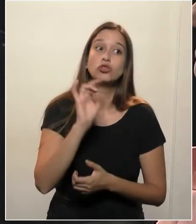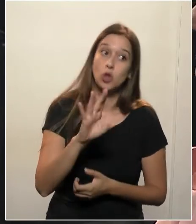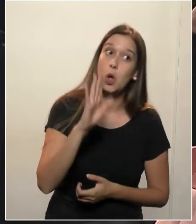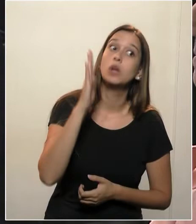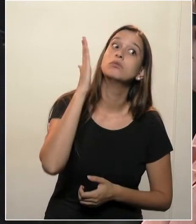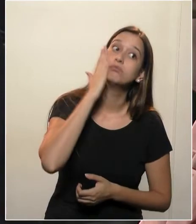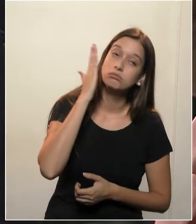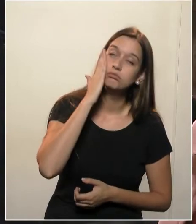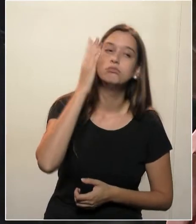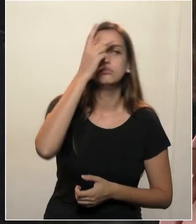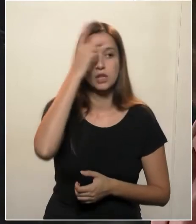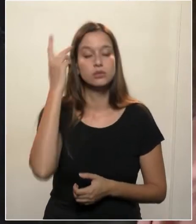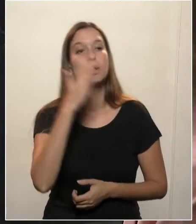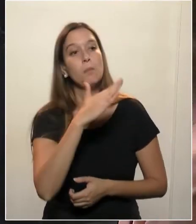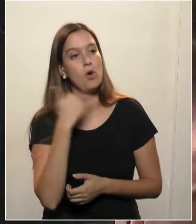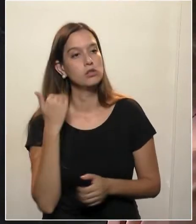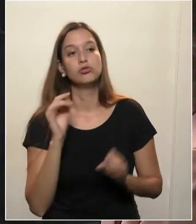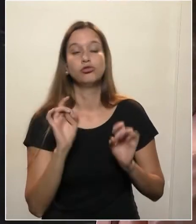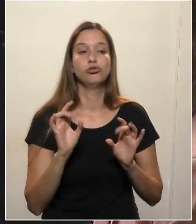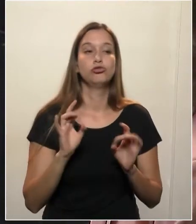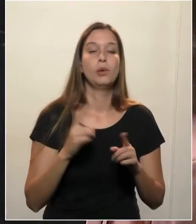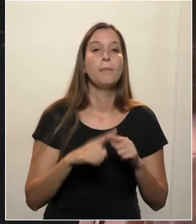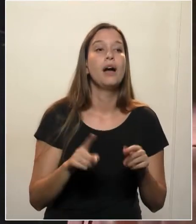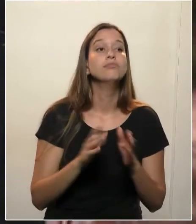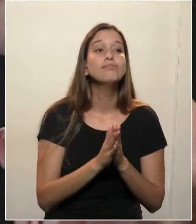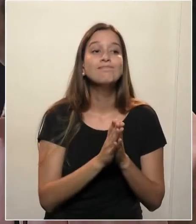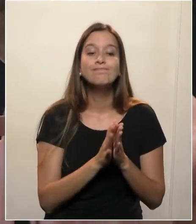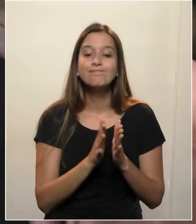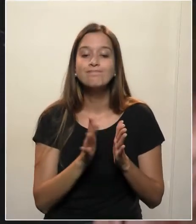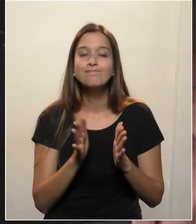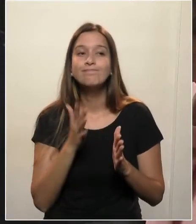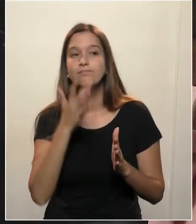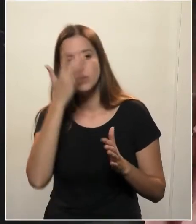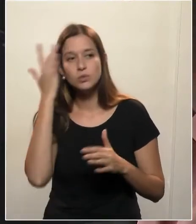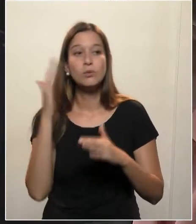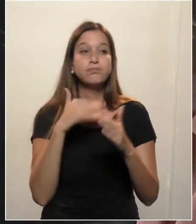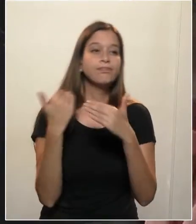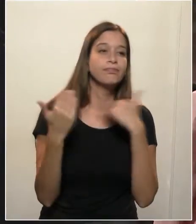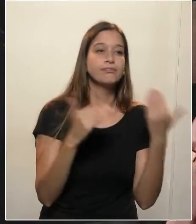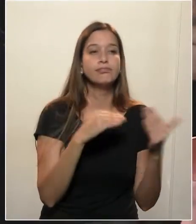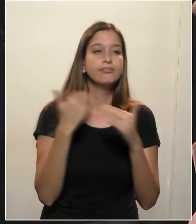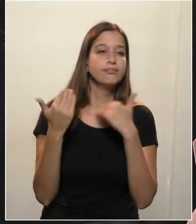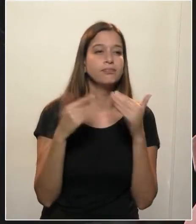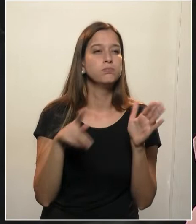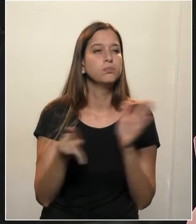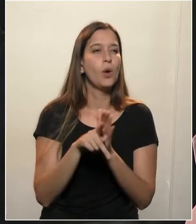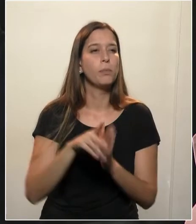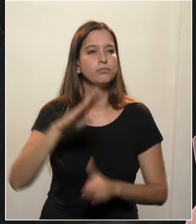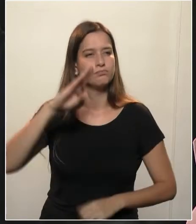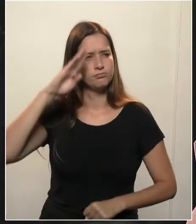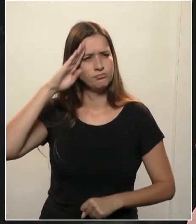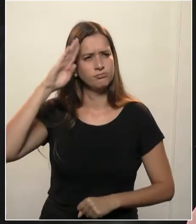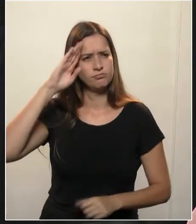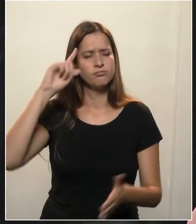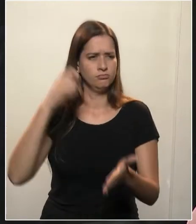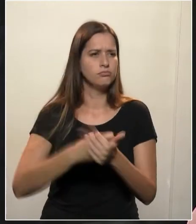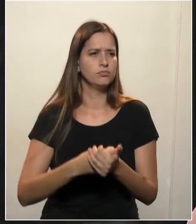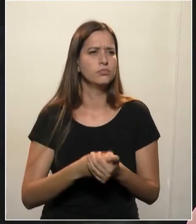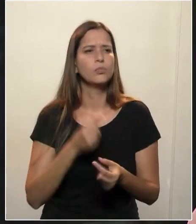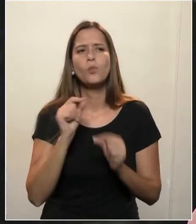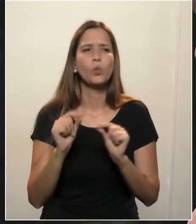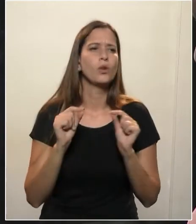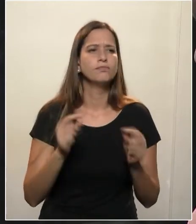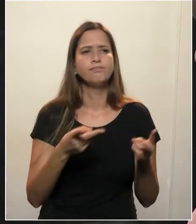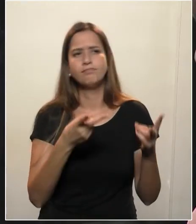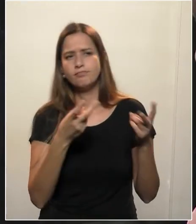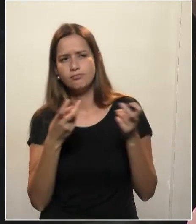naquele período, chegou a um ponto tão grave que os próprios militares, por saberem que a epidemia estava atingindo a todos,